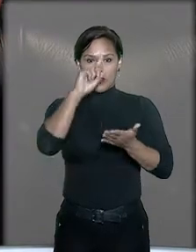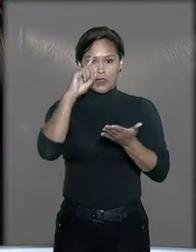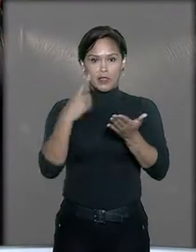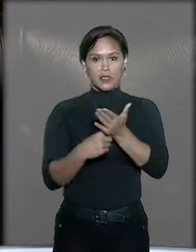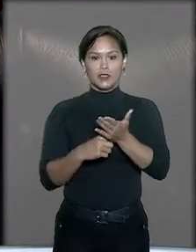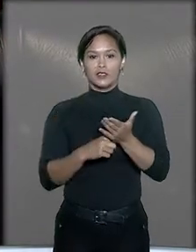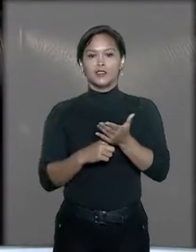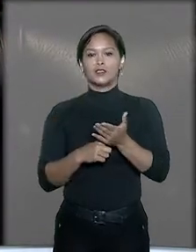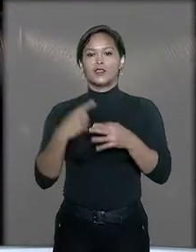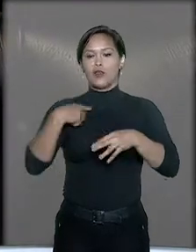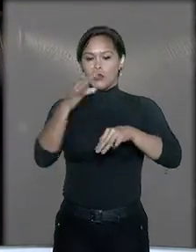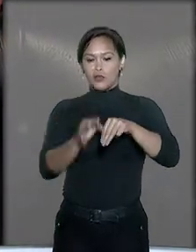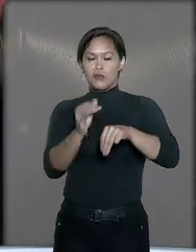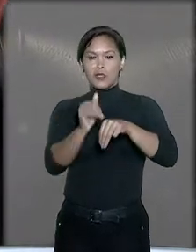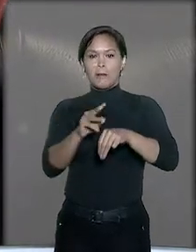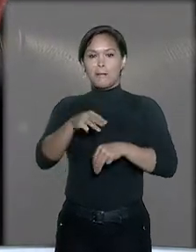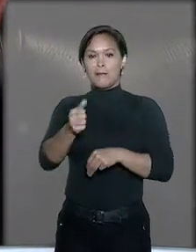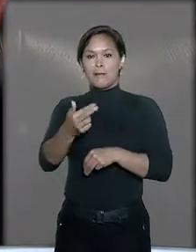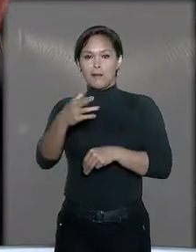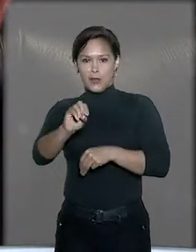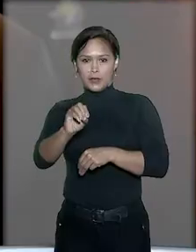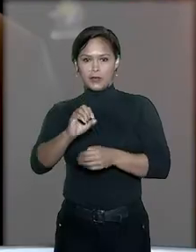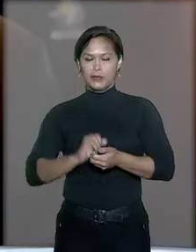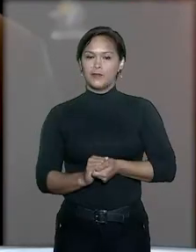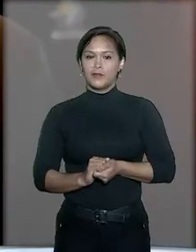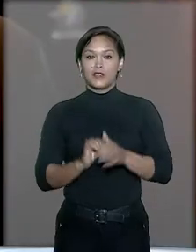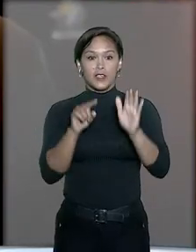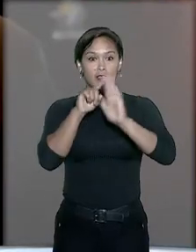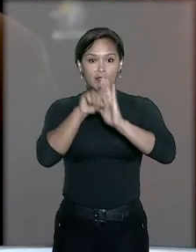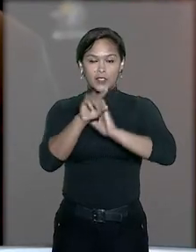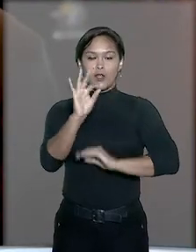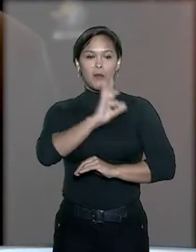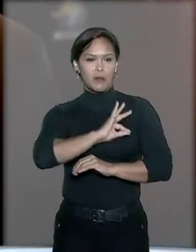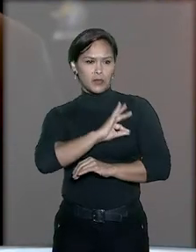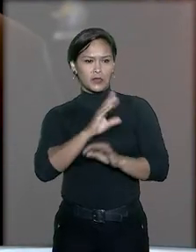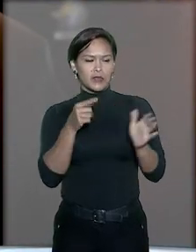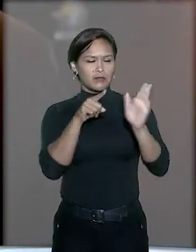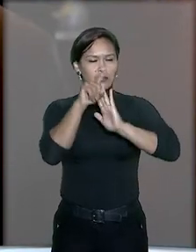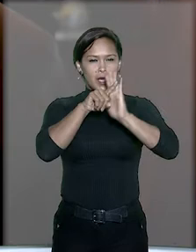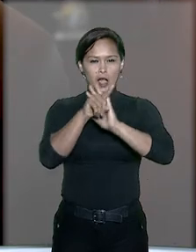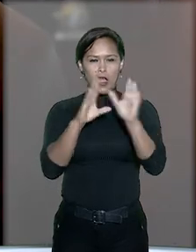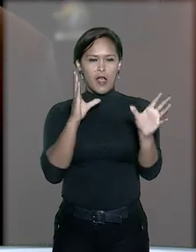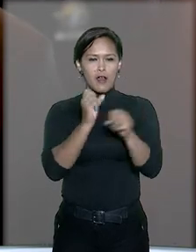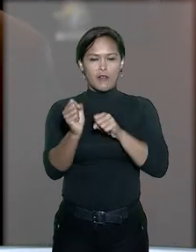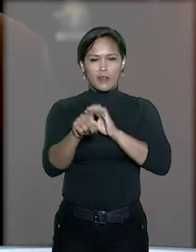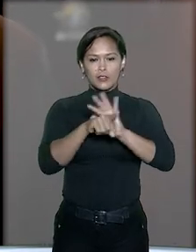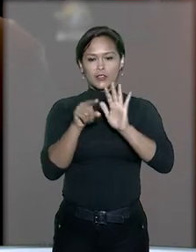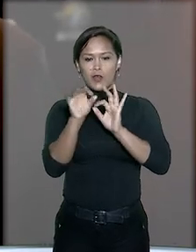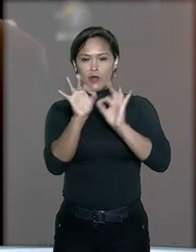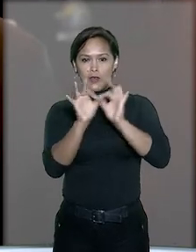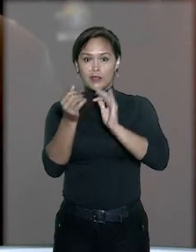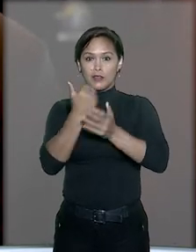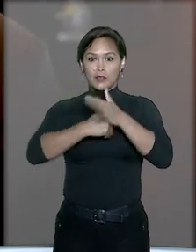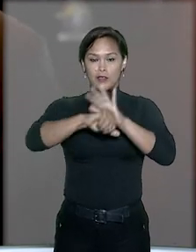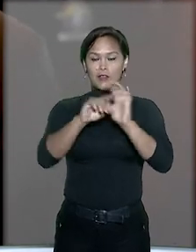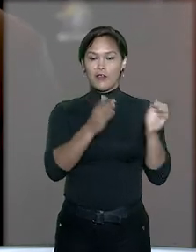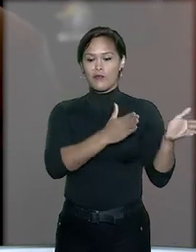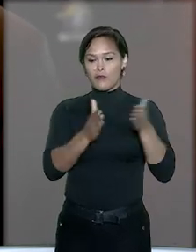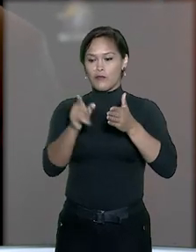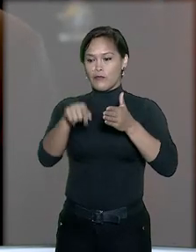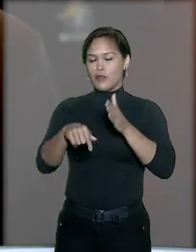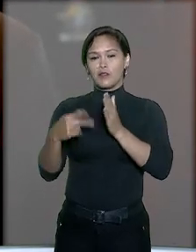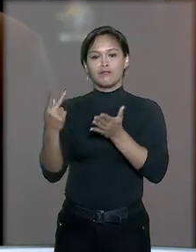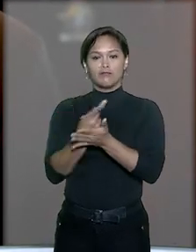monocrática do ministro Mauro Campo Belmarques. Investigações policiais apuram a formação de organização criminosa voltada para